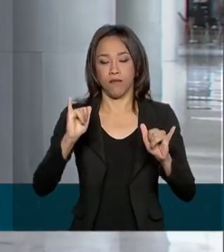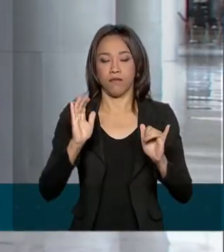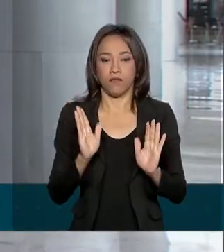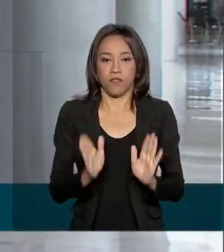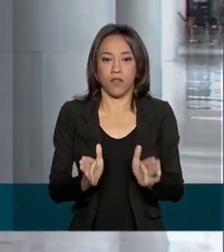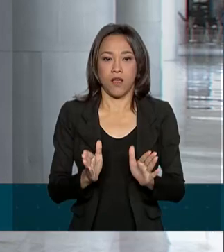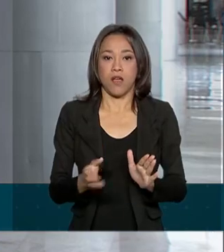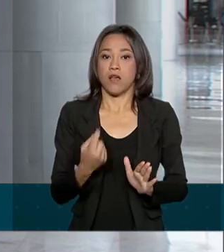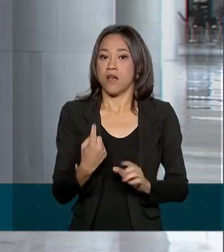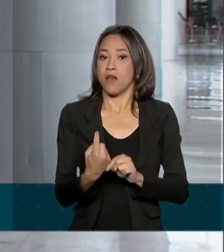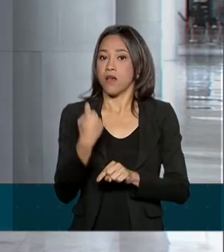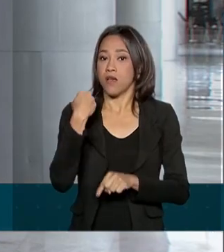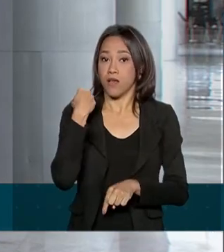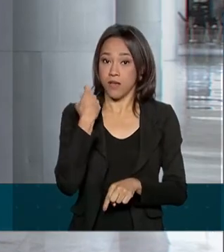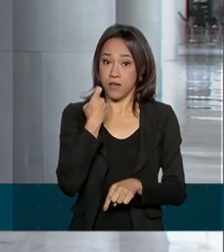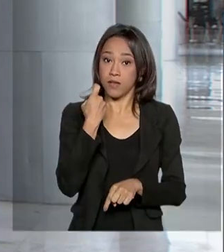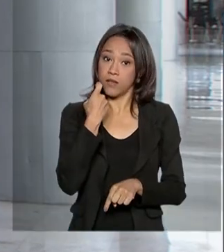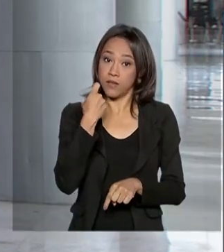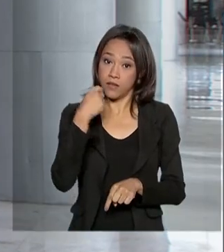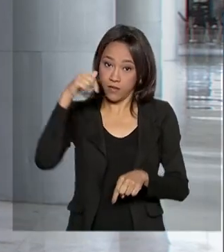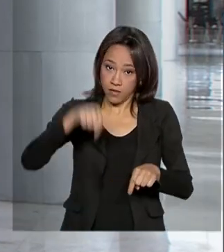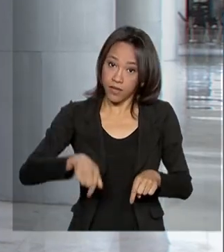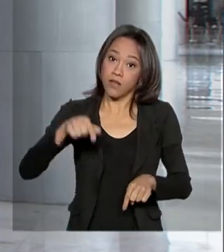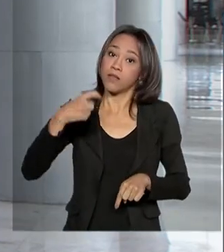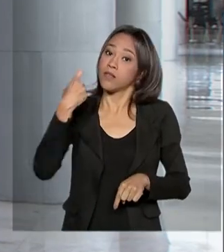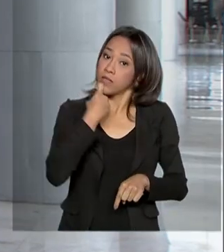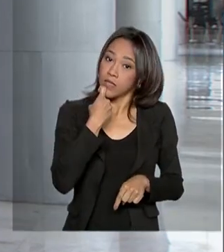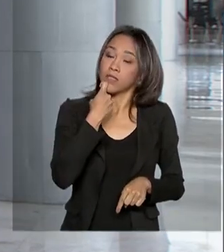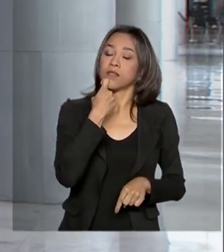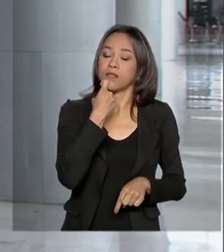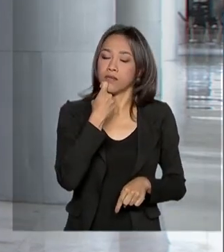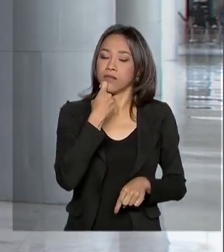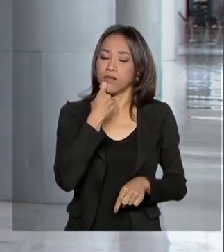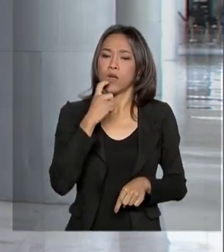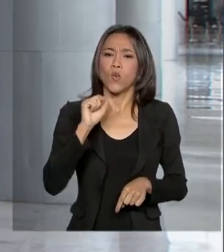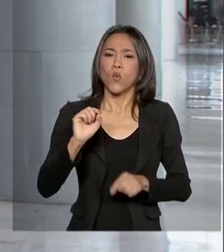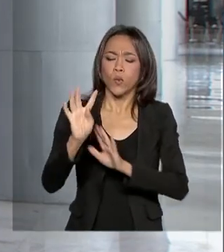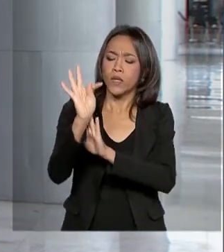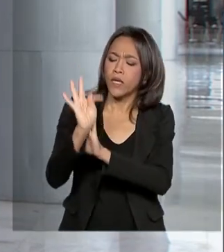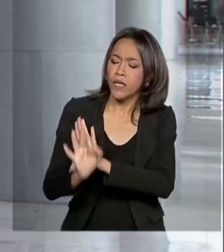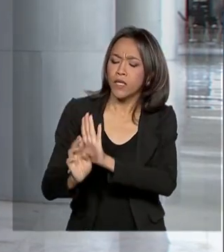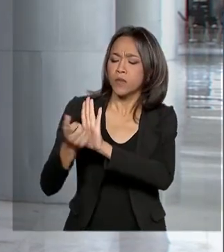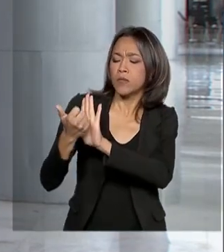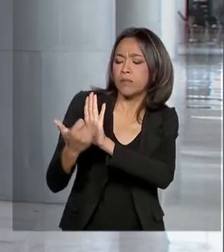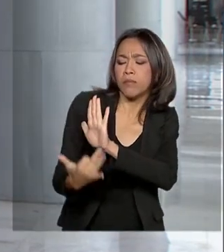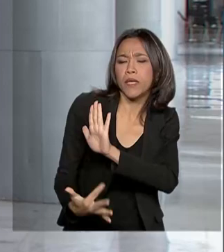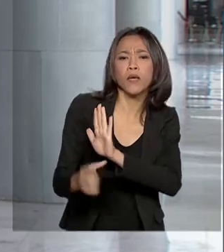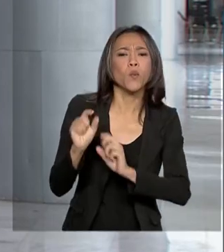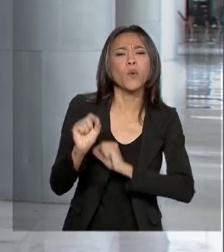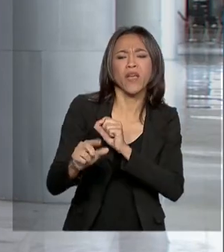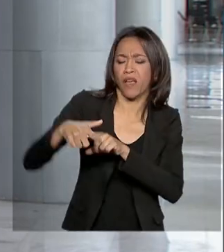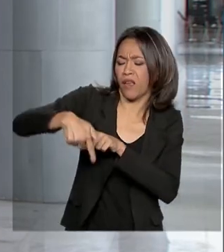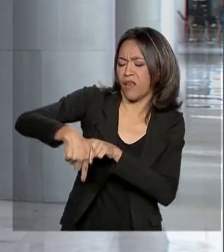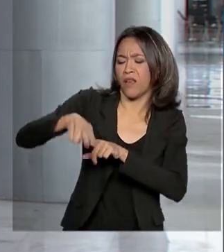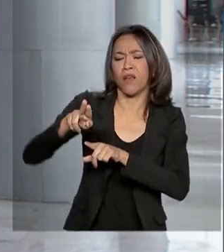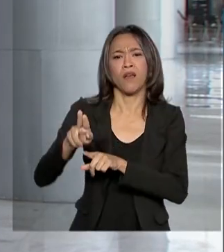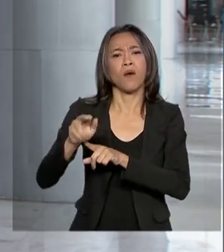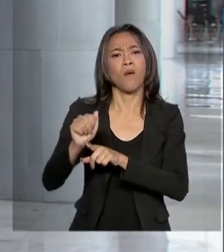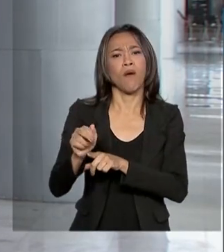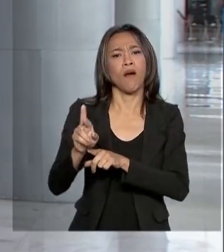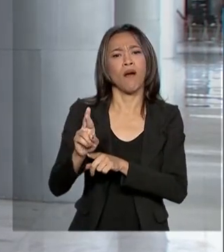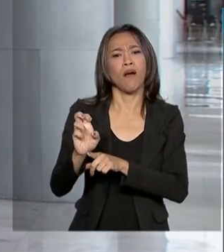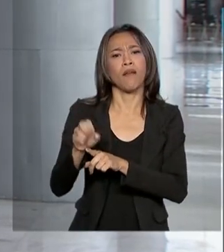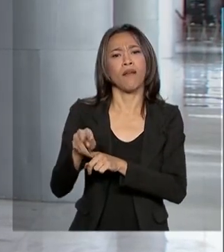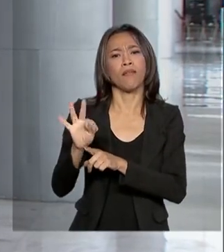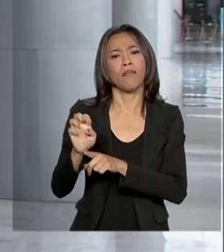desta sexta-feira. Ela, o texto, define o que é a quarentena e estabelece as medidas que devem ser